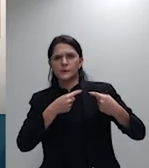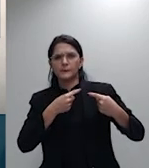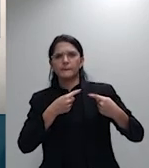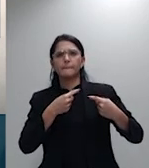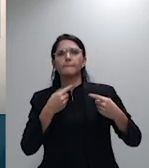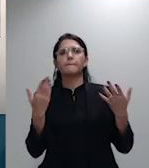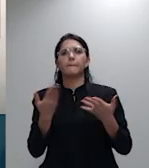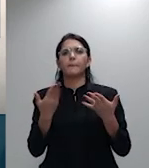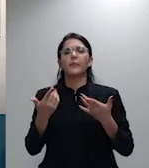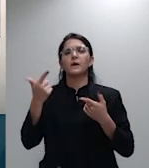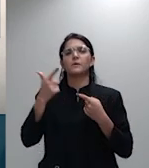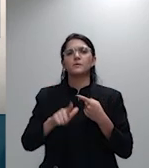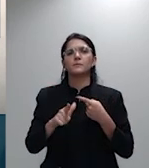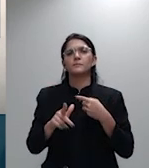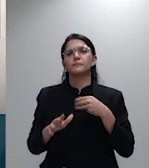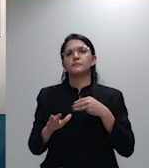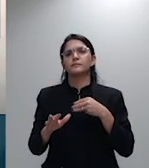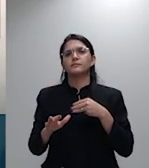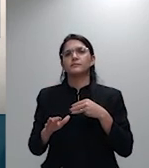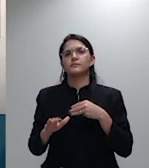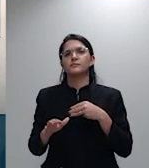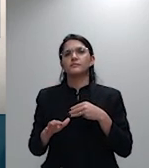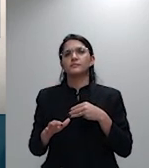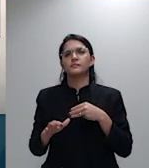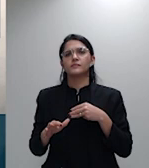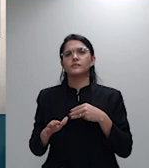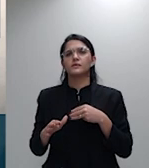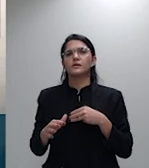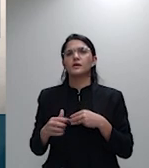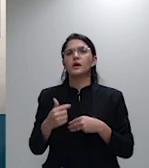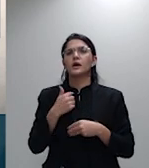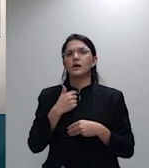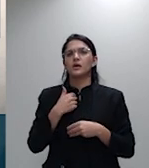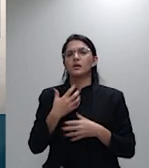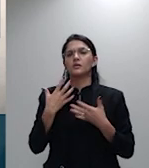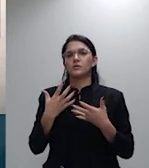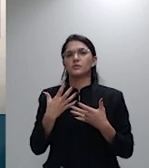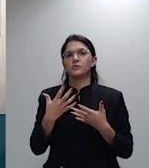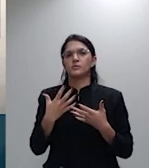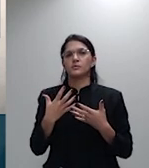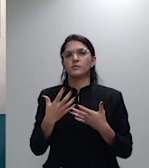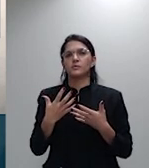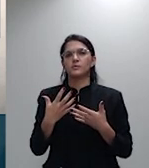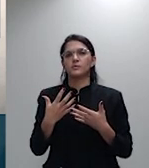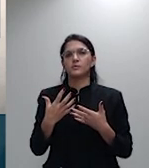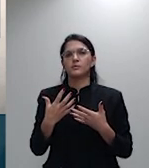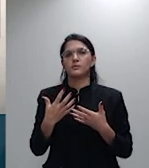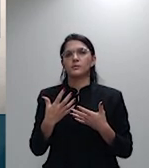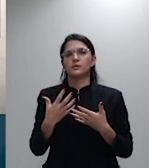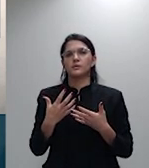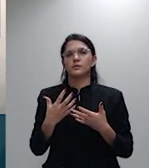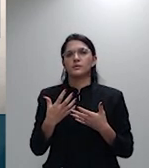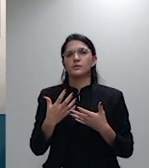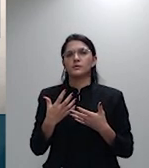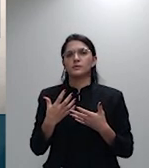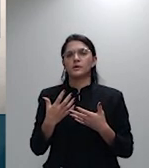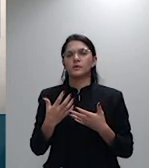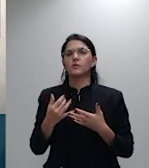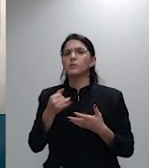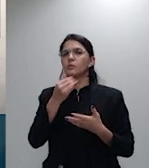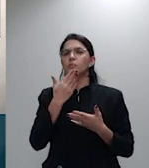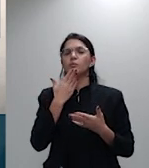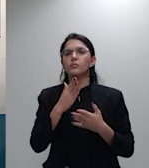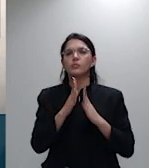presidente por favor nos dizer como é que está a votação o ministro senhor Severino julgou em procedente